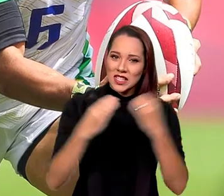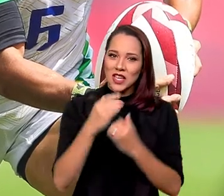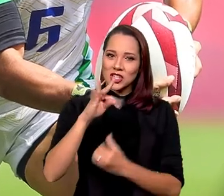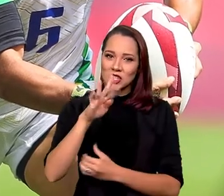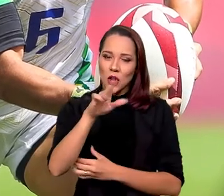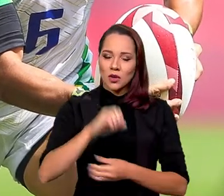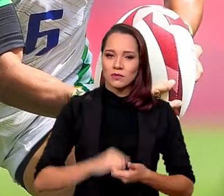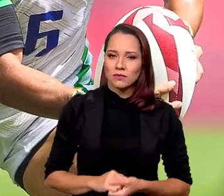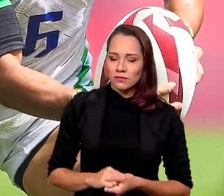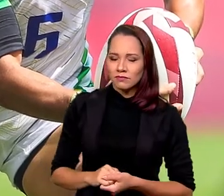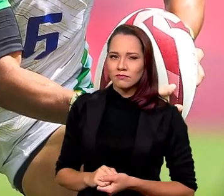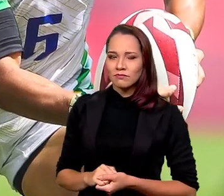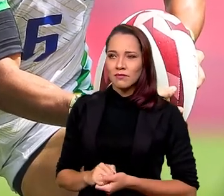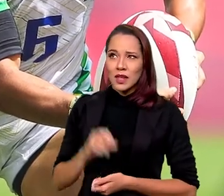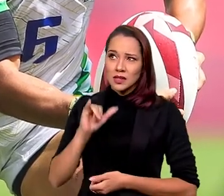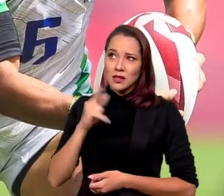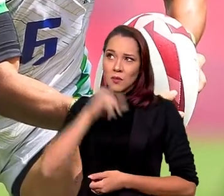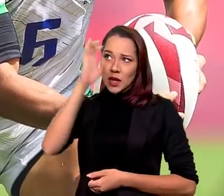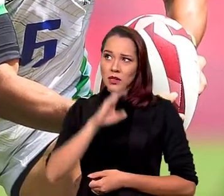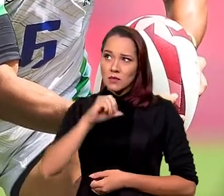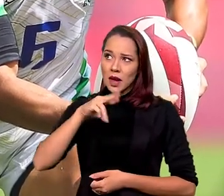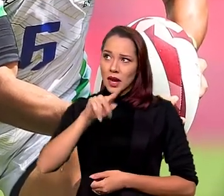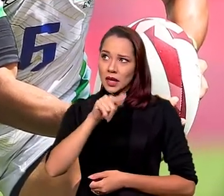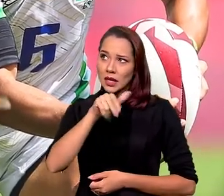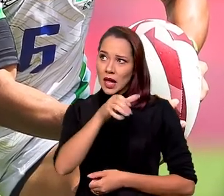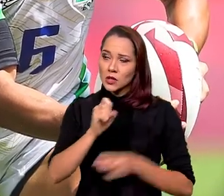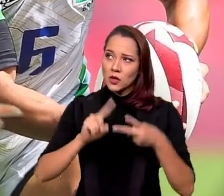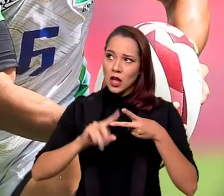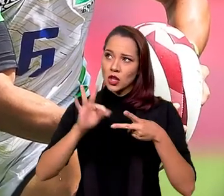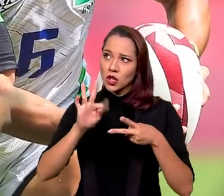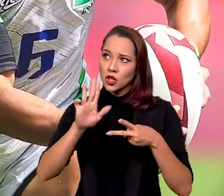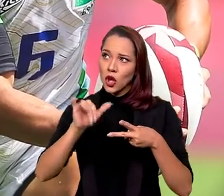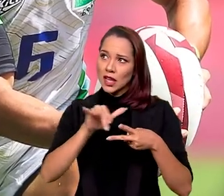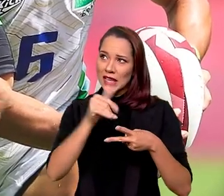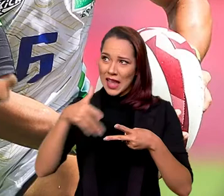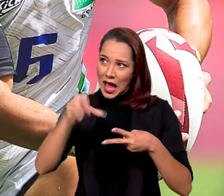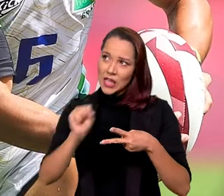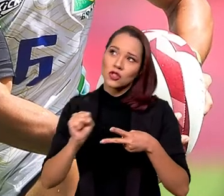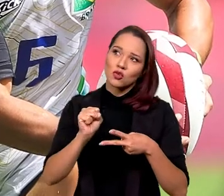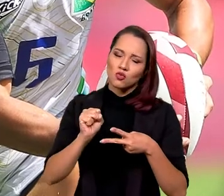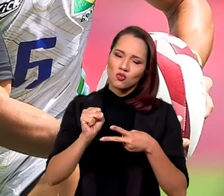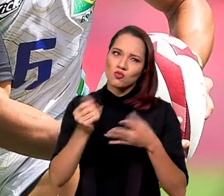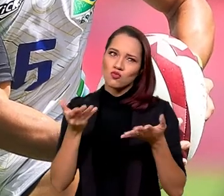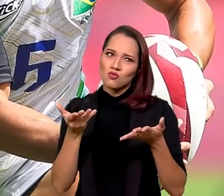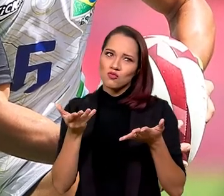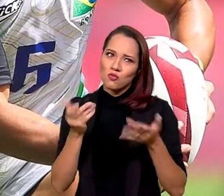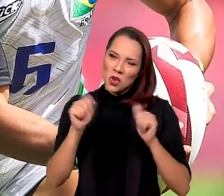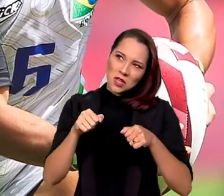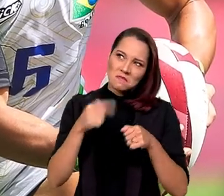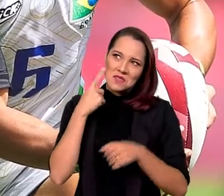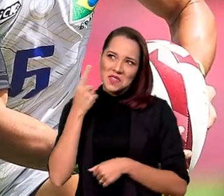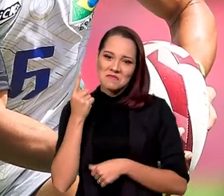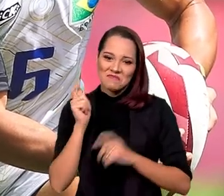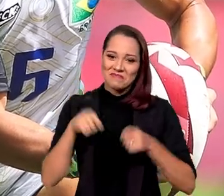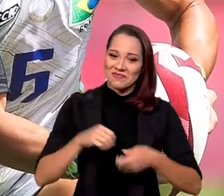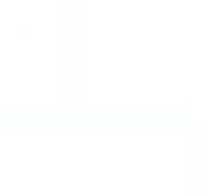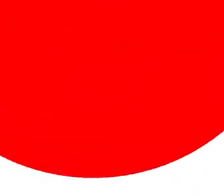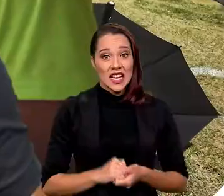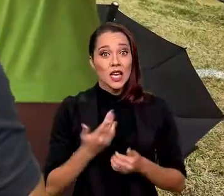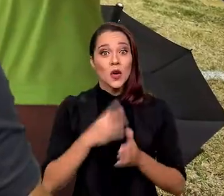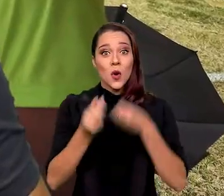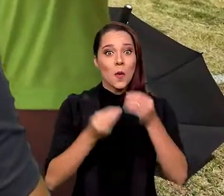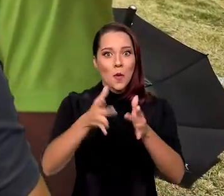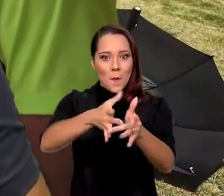estádio de Tóquio. Se no Brasil tem um maracanaço, lá podia ter também um tóquiozaço. Já pensou?